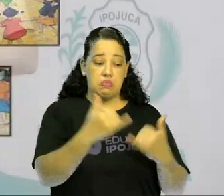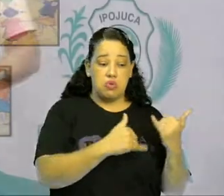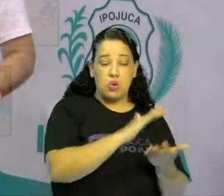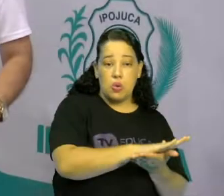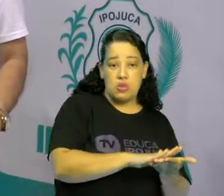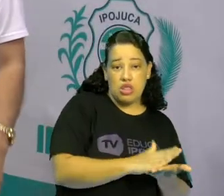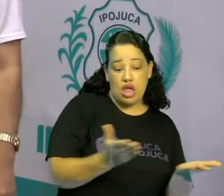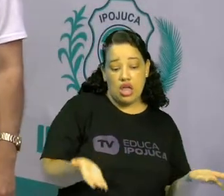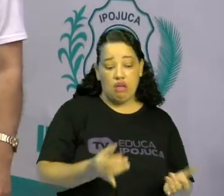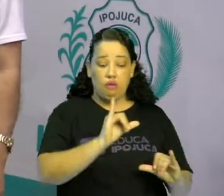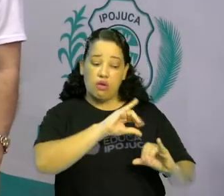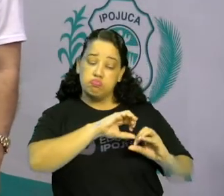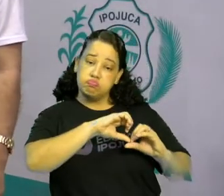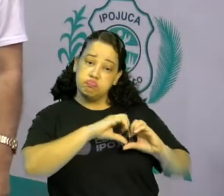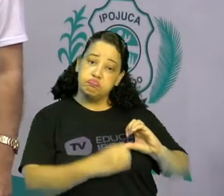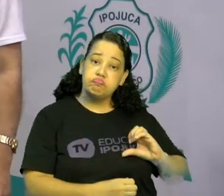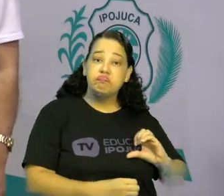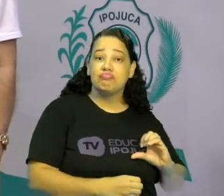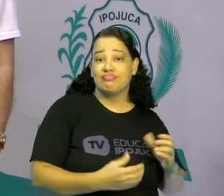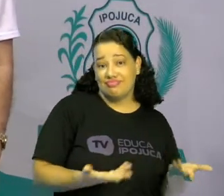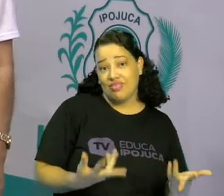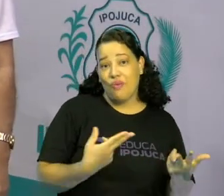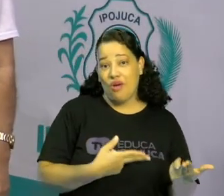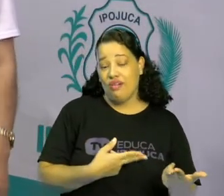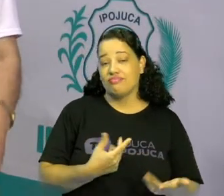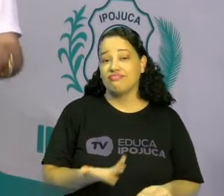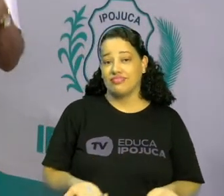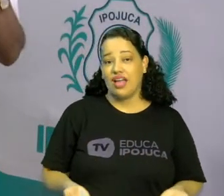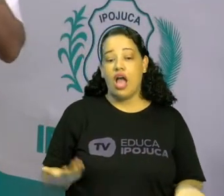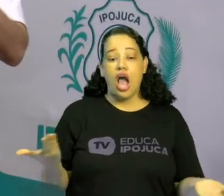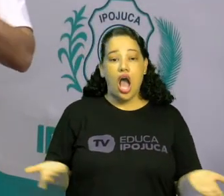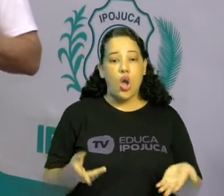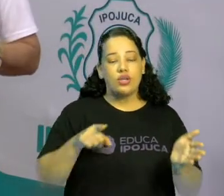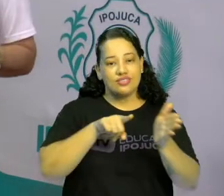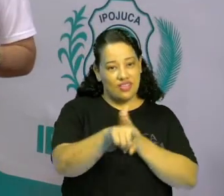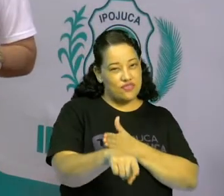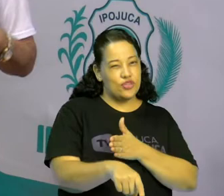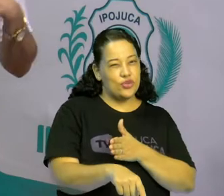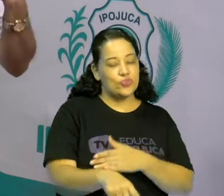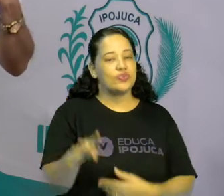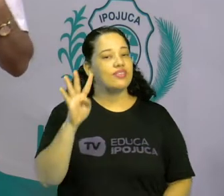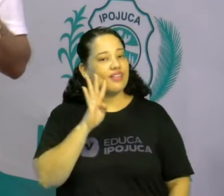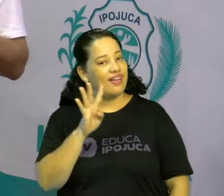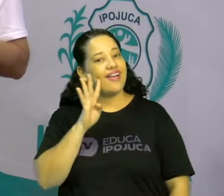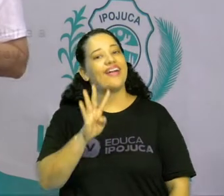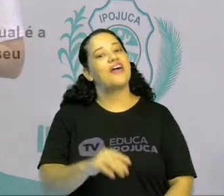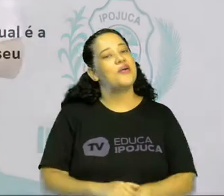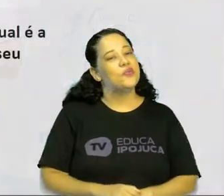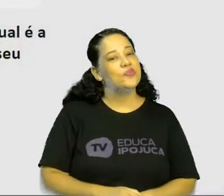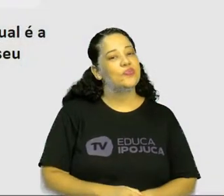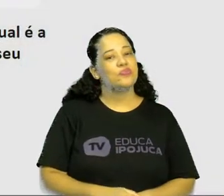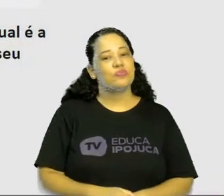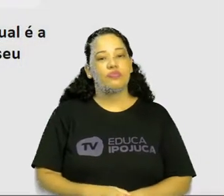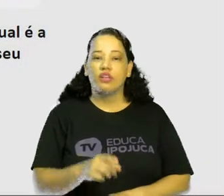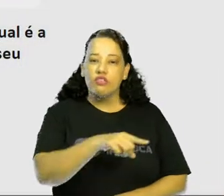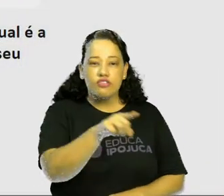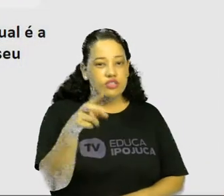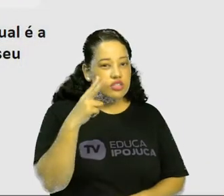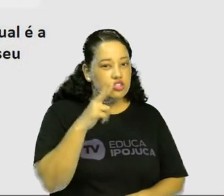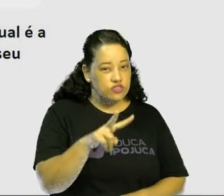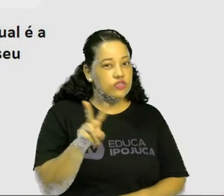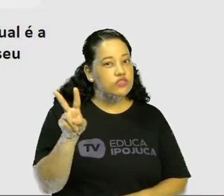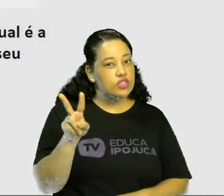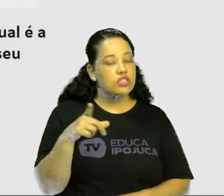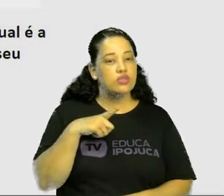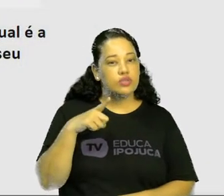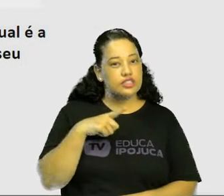E agora, nós vamos para o nosso desafio. No nosso desafio de hoje, está muito legal. Vamos lá! Vocês viram, né?